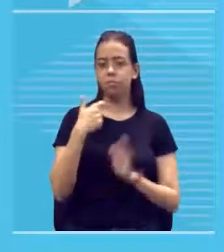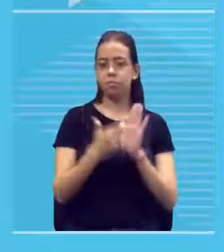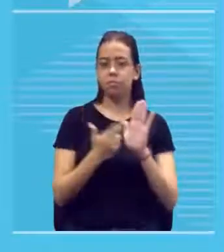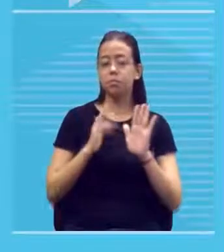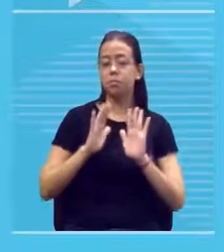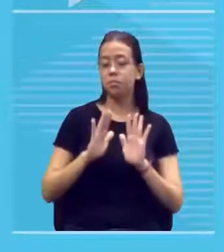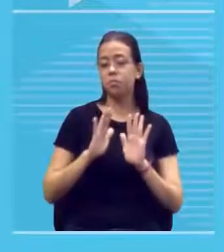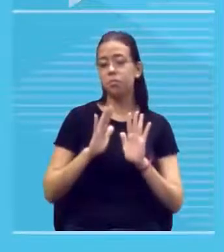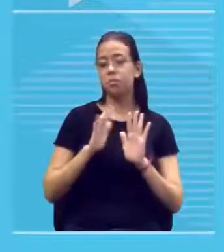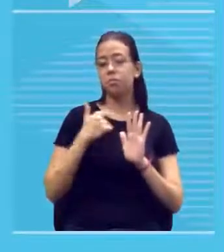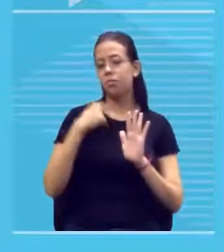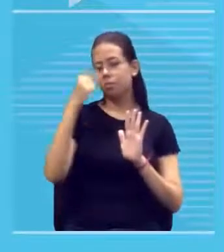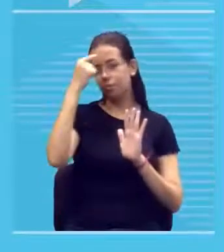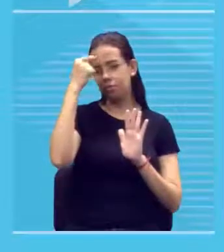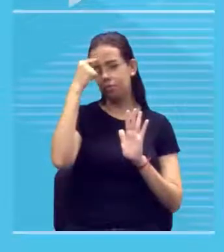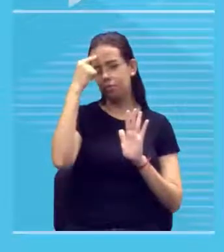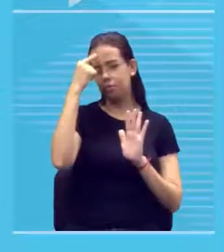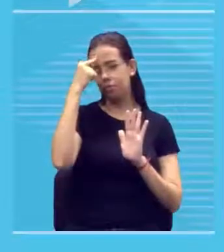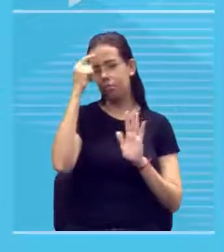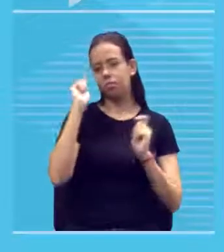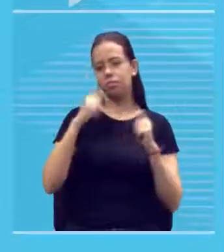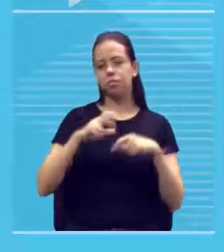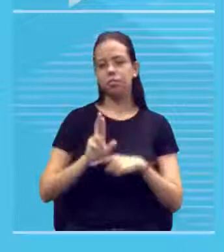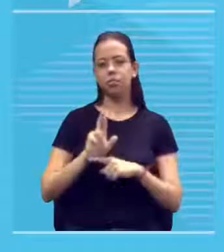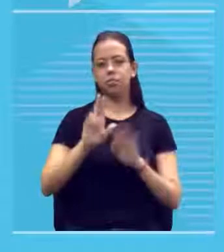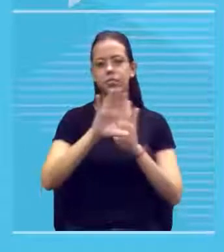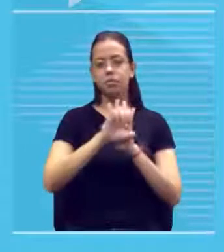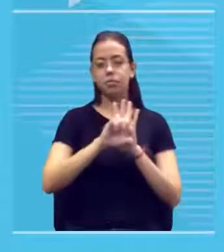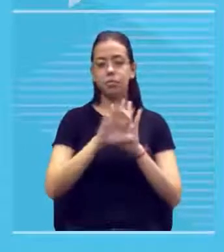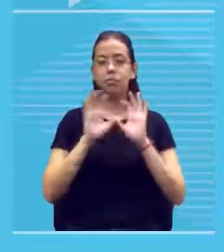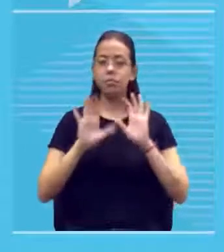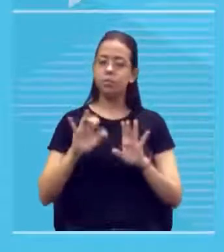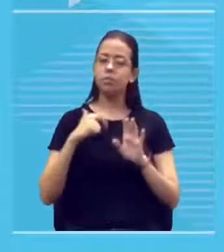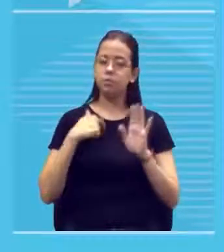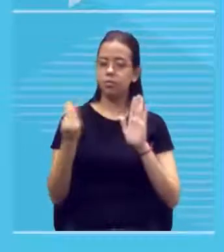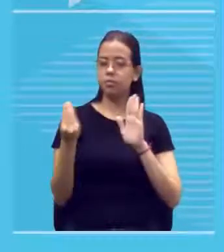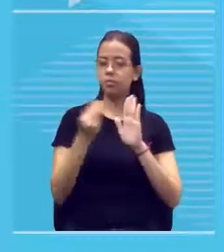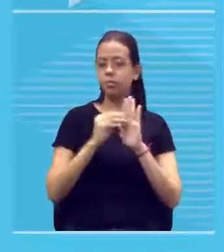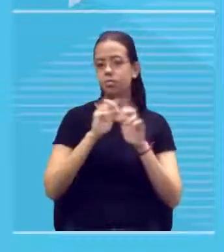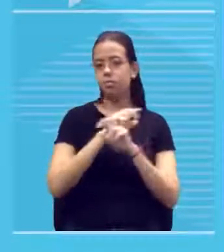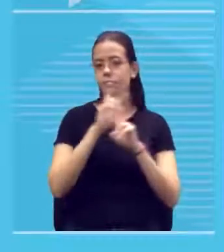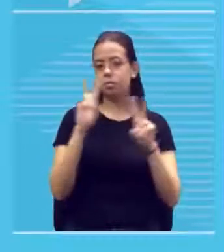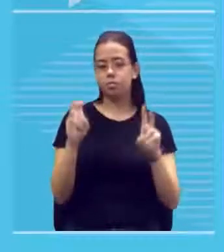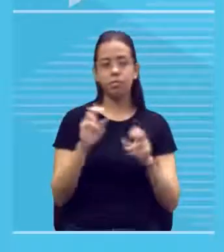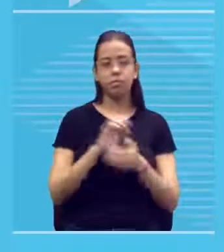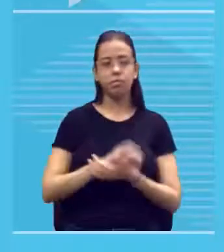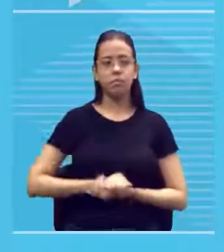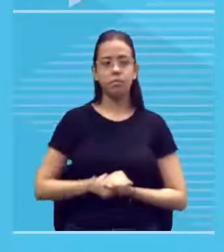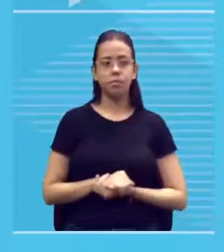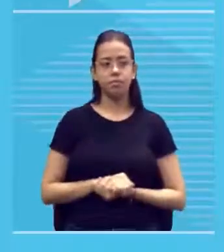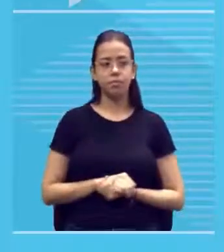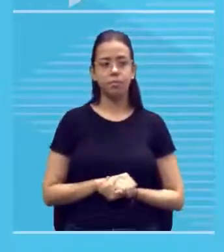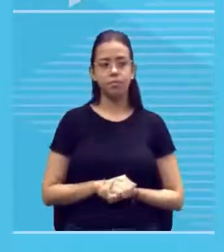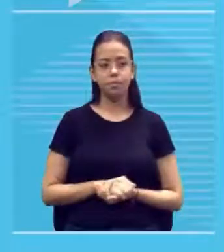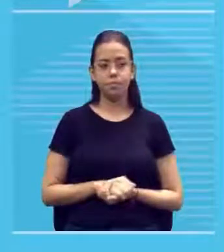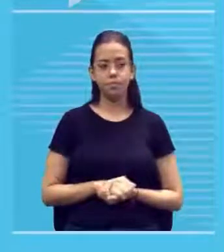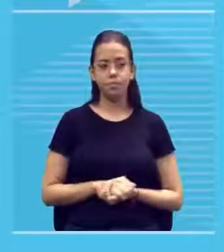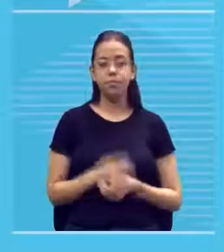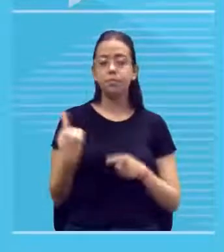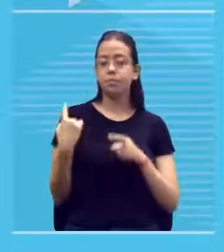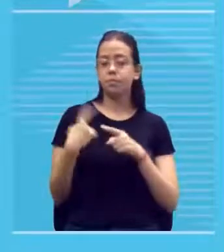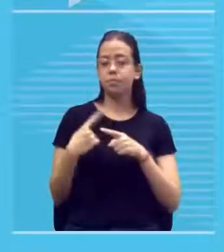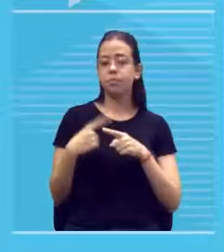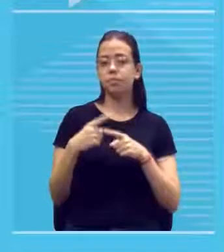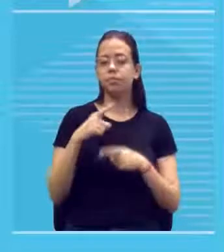representada de forma abstrata desse jeito aí eu coloco tá por que que tem esse espaço